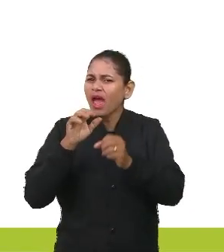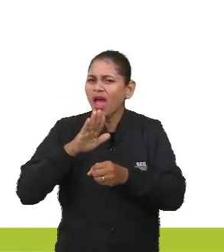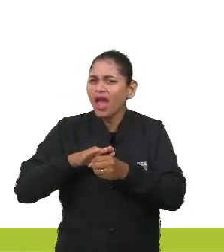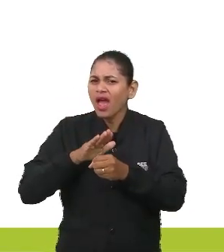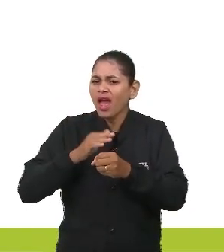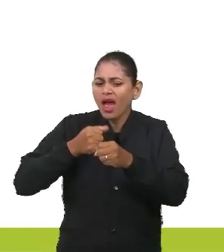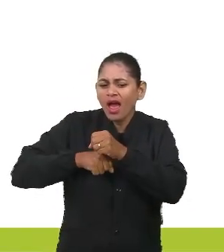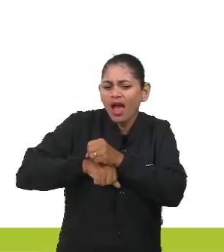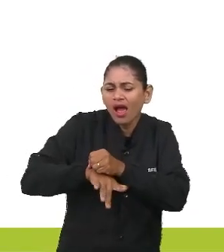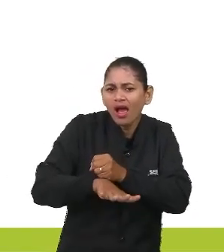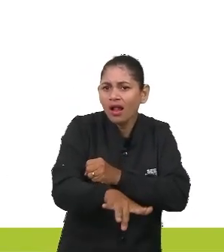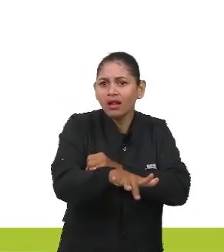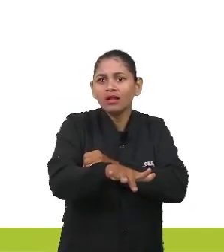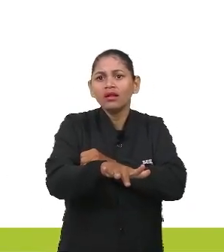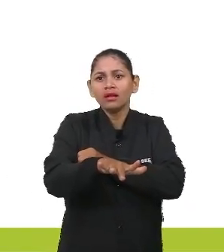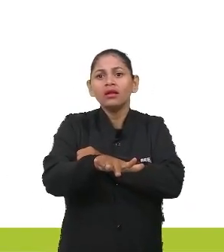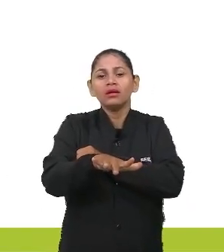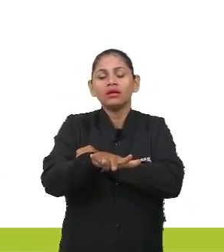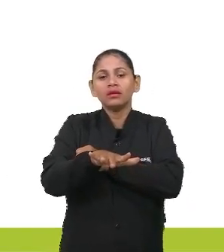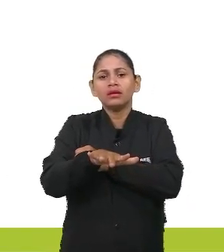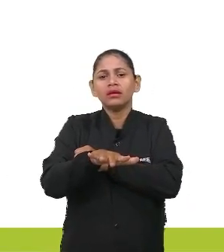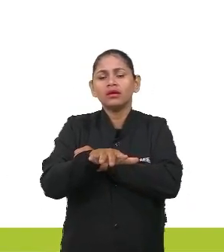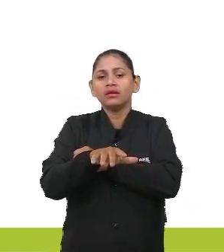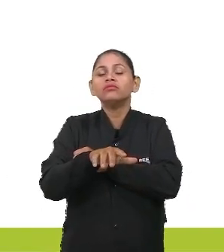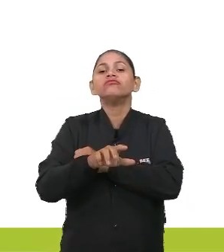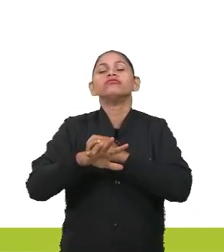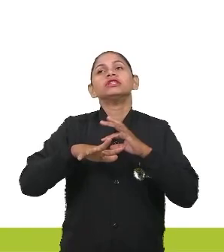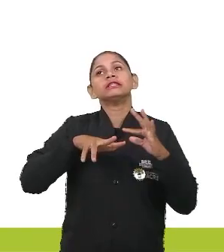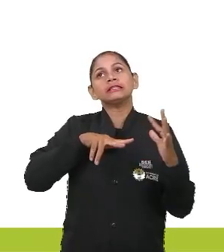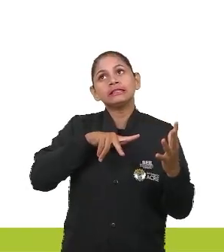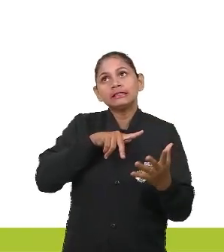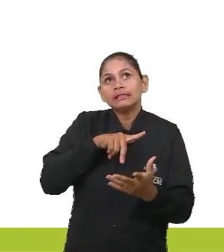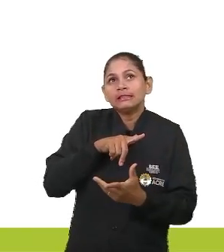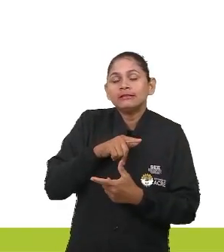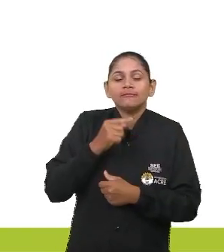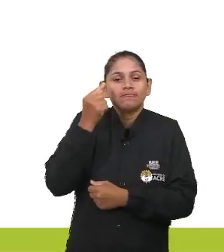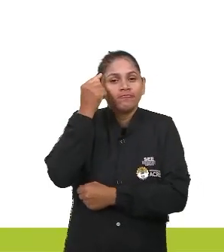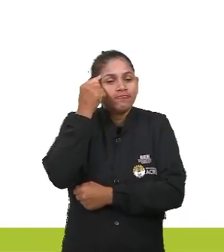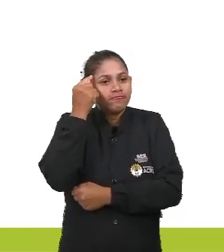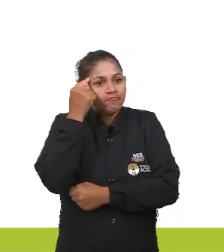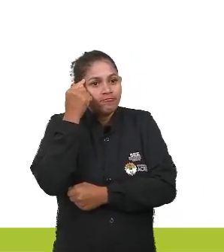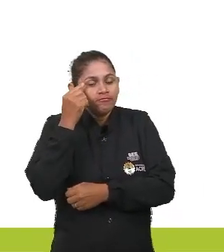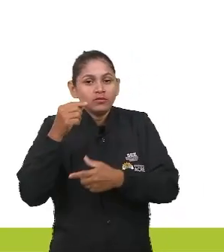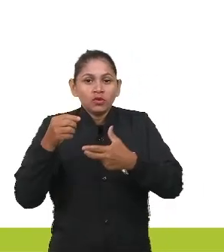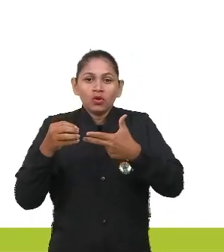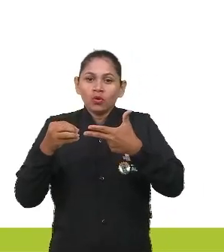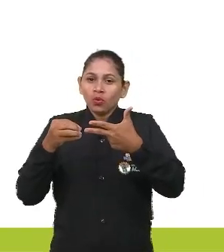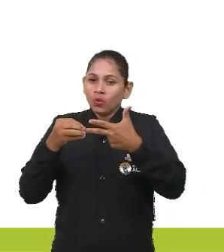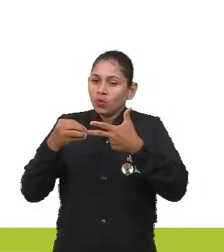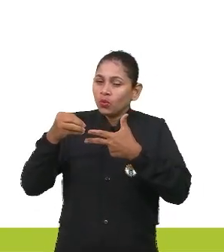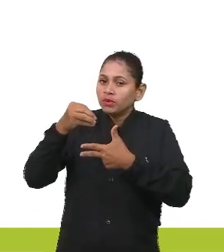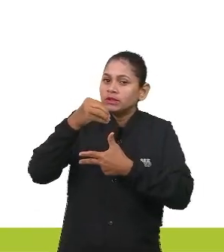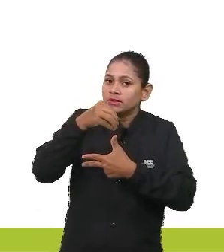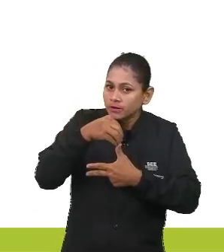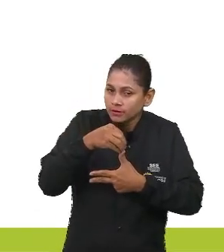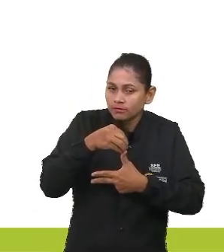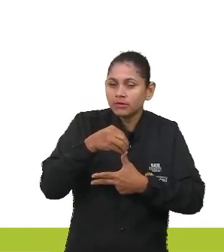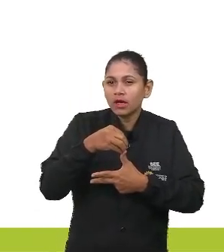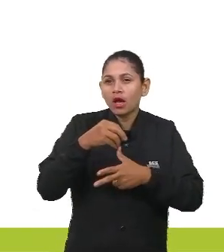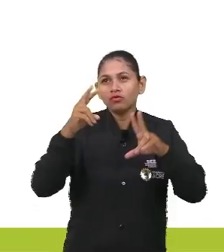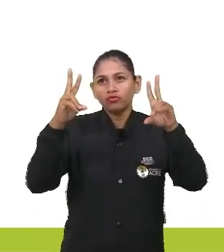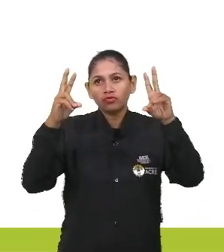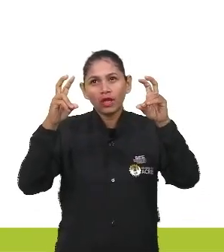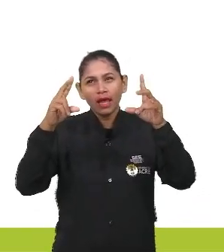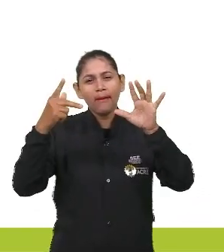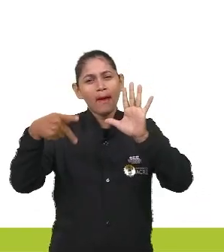não tem uma definição clara. geralmente, o Enem, quando se é um tema muito específico,